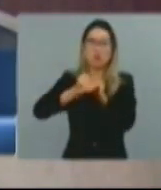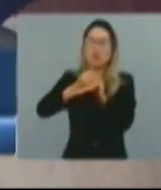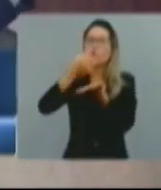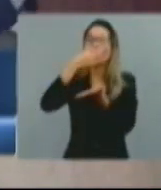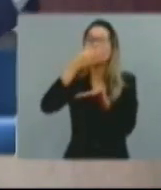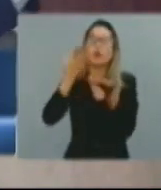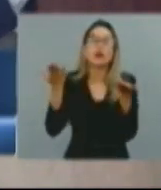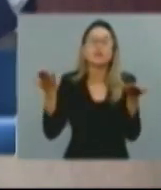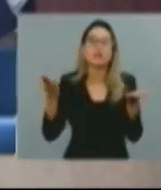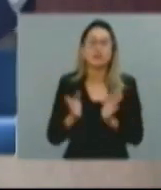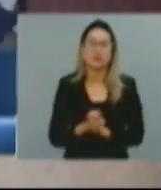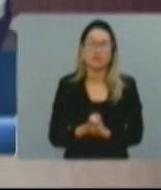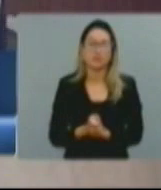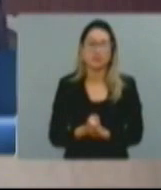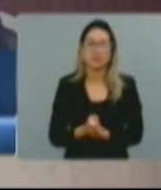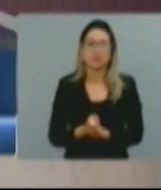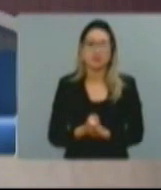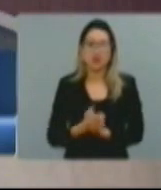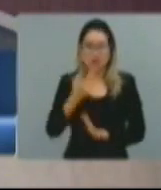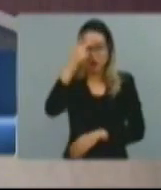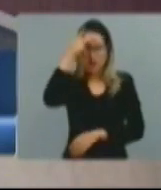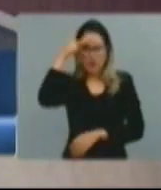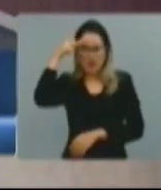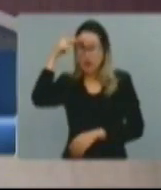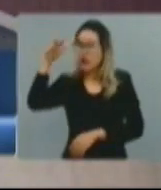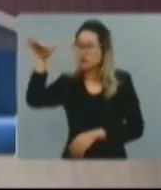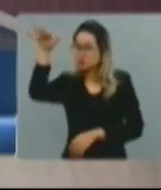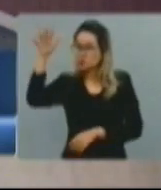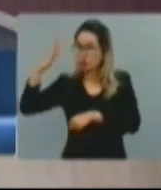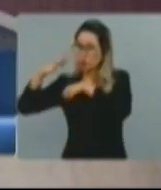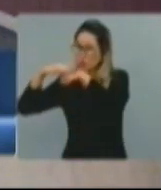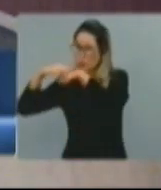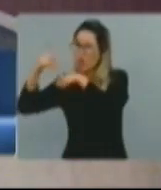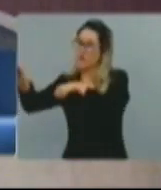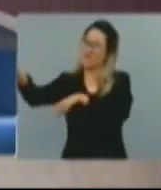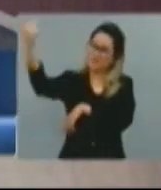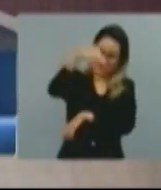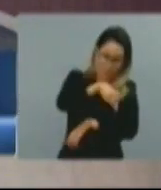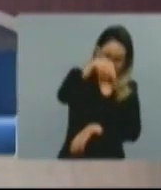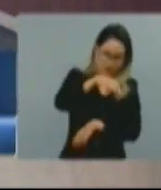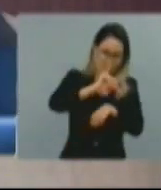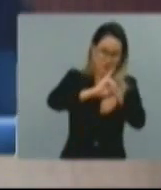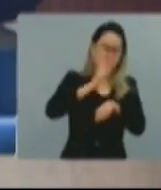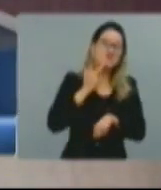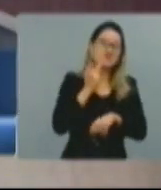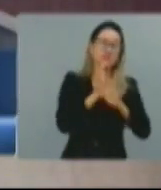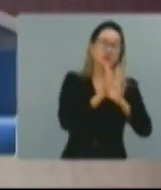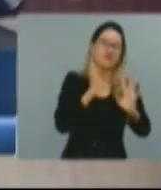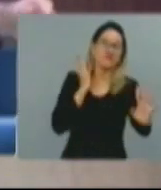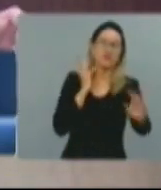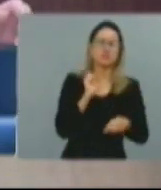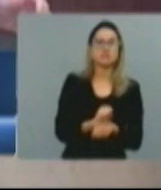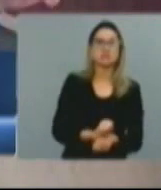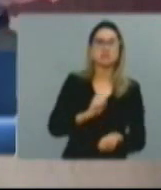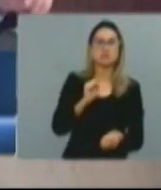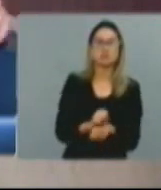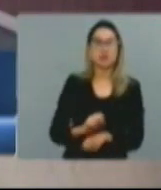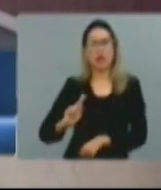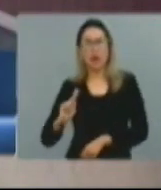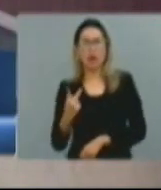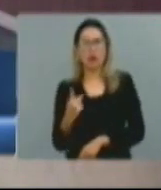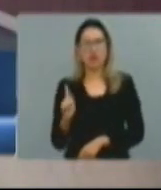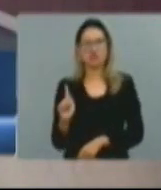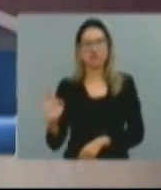Os que adoecem vêm para cá para ficar na fila do HGF, deputado Alberto Mesquita. Do HGF, de Messejano, do Alberto Seib,